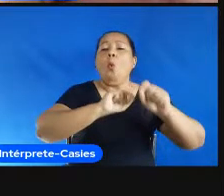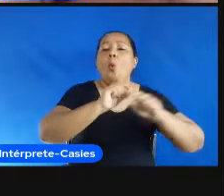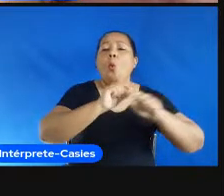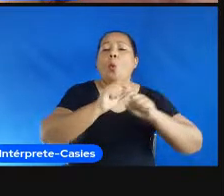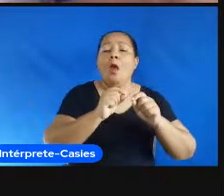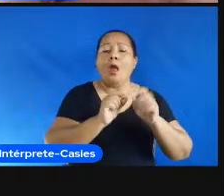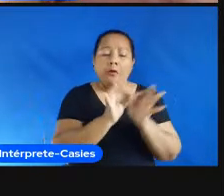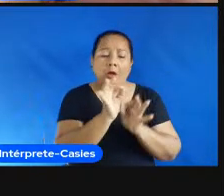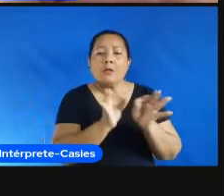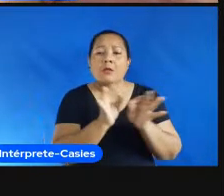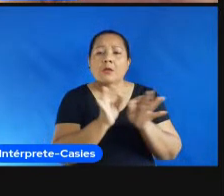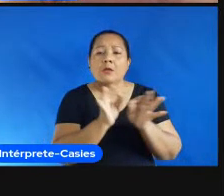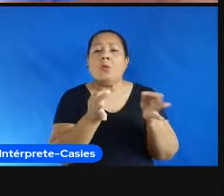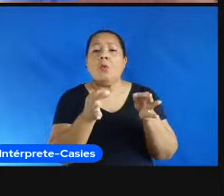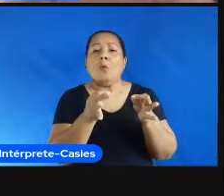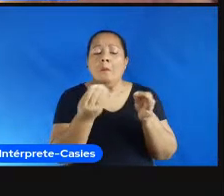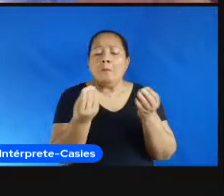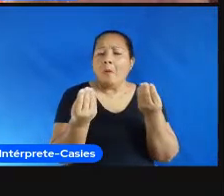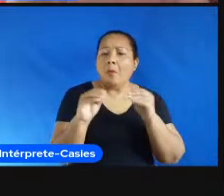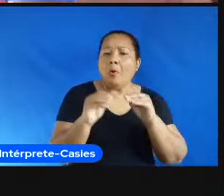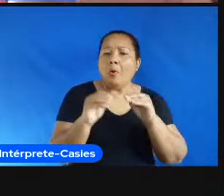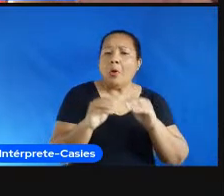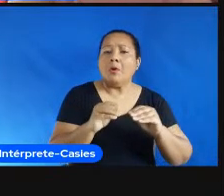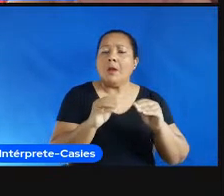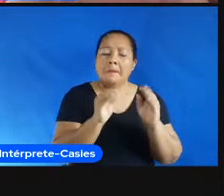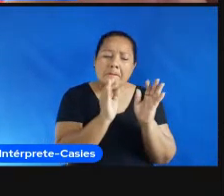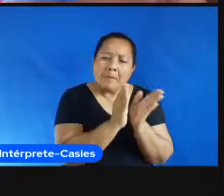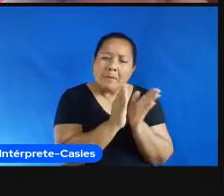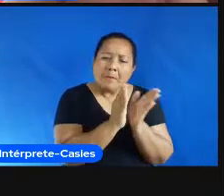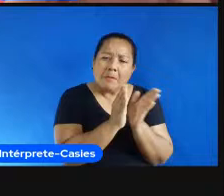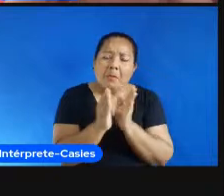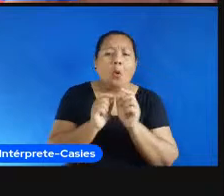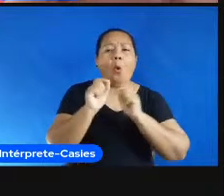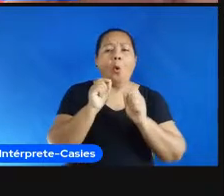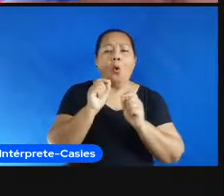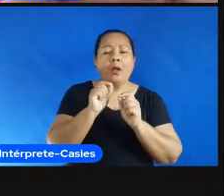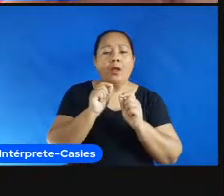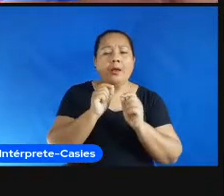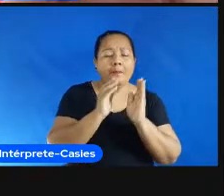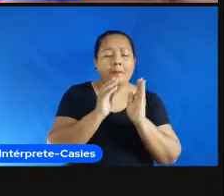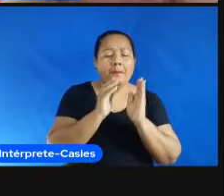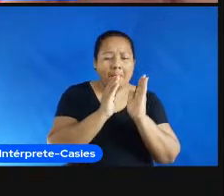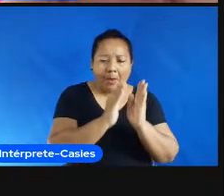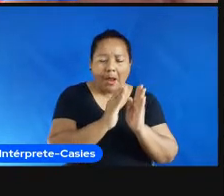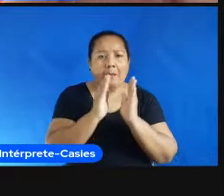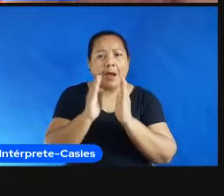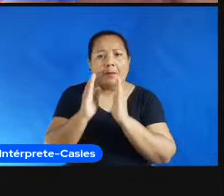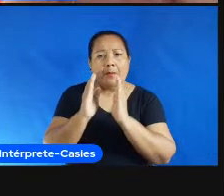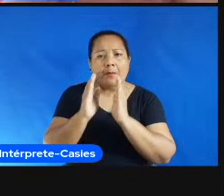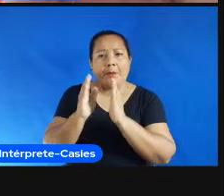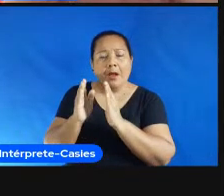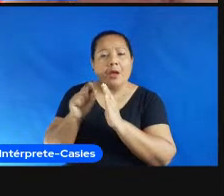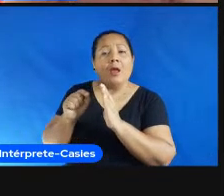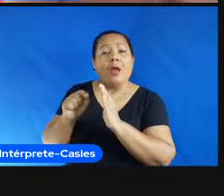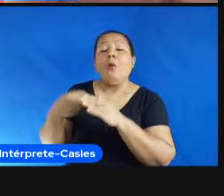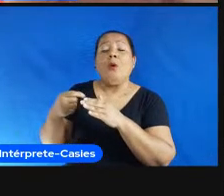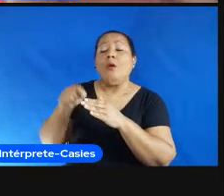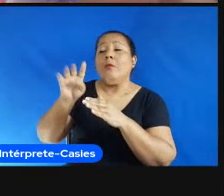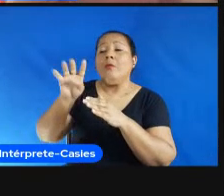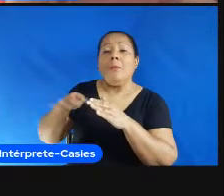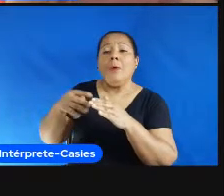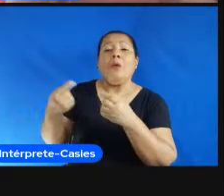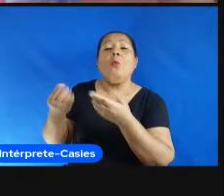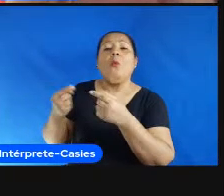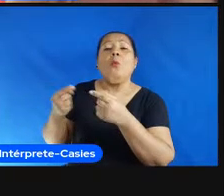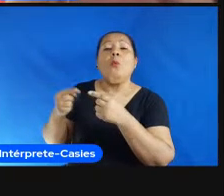eu tenho que sistematizar pra aplicar e no final das tabelas os critérios as estratégias de avaliação